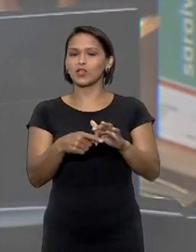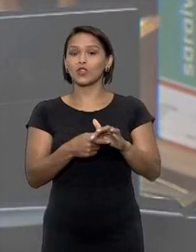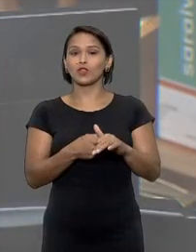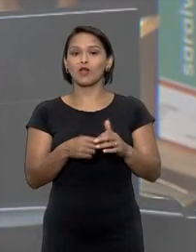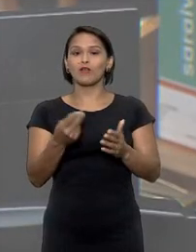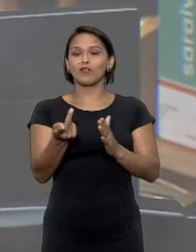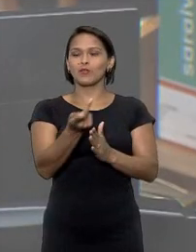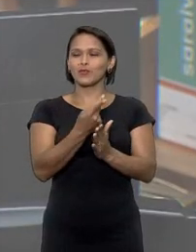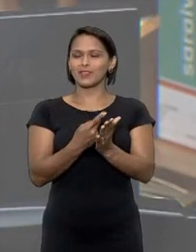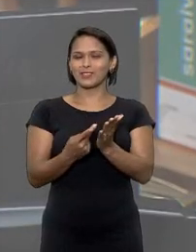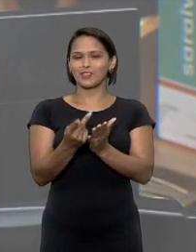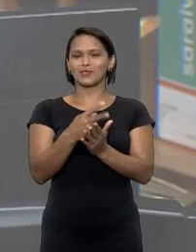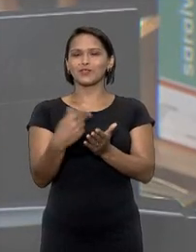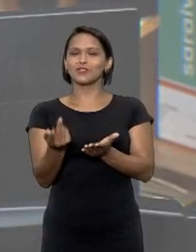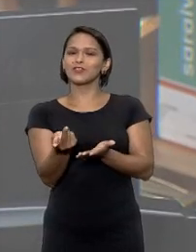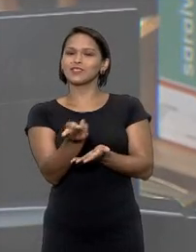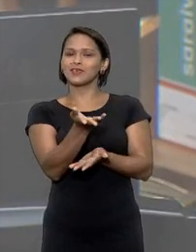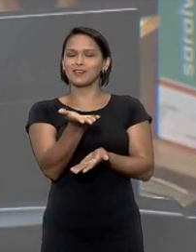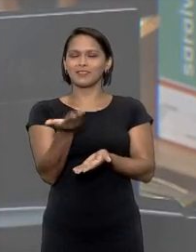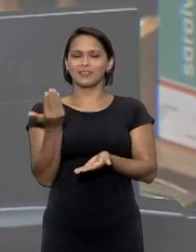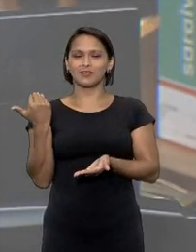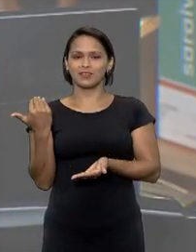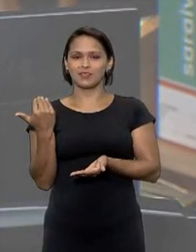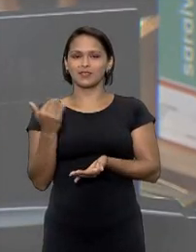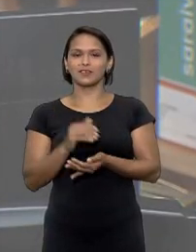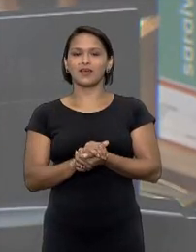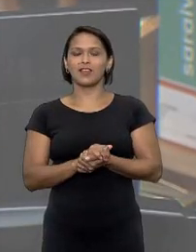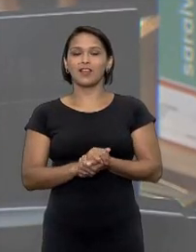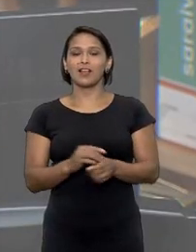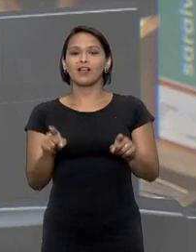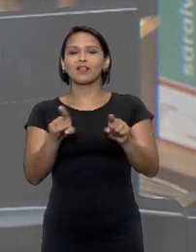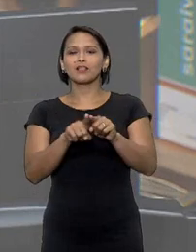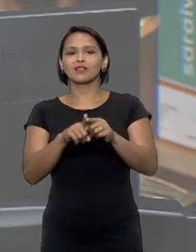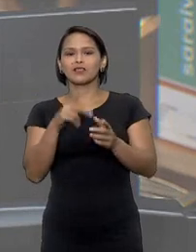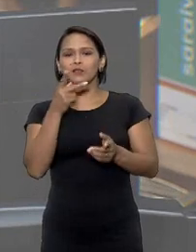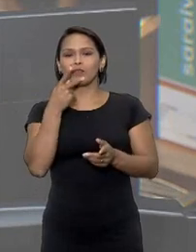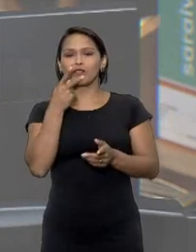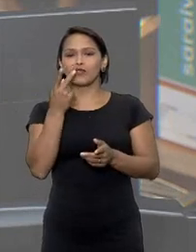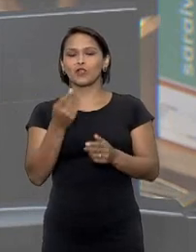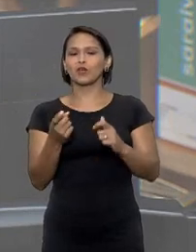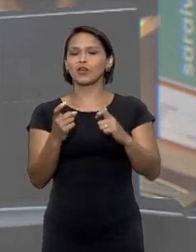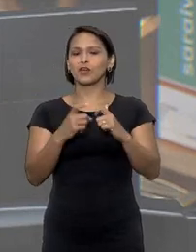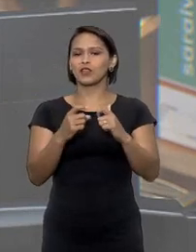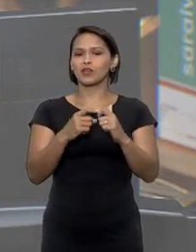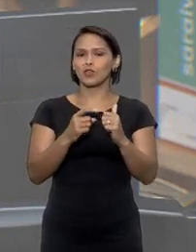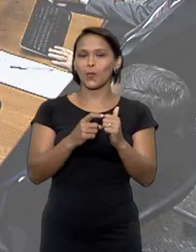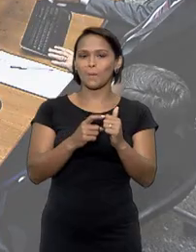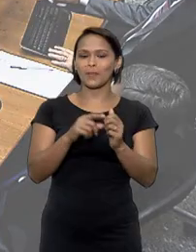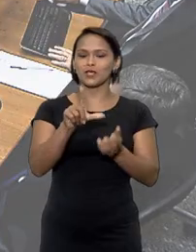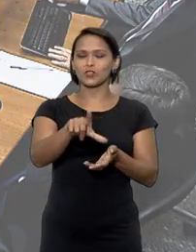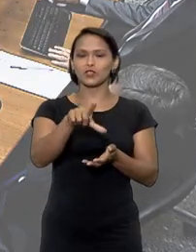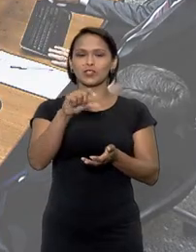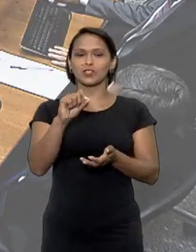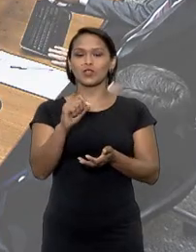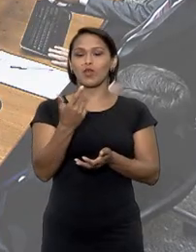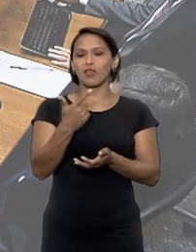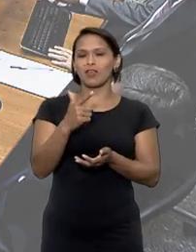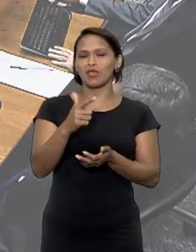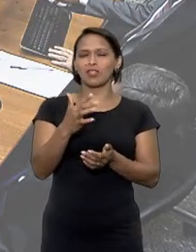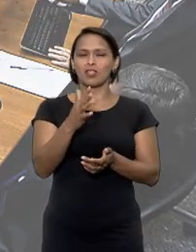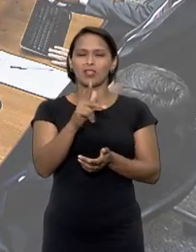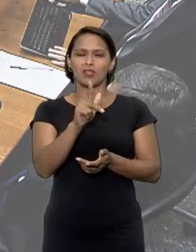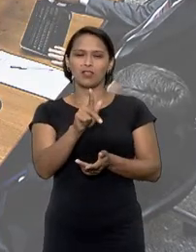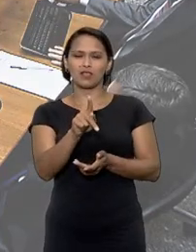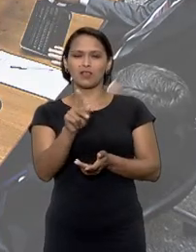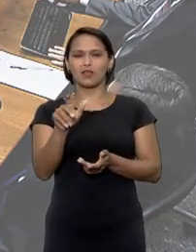de cirurgia anterior a magistrada ressaltou ainda que é o médico e não a operadora do plano quem deve indicar o